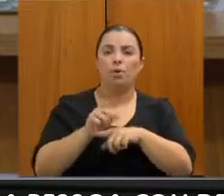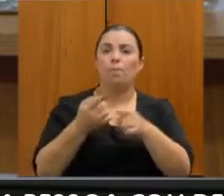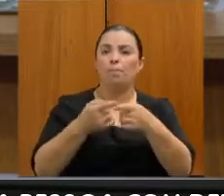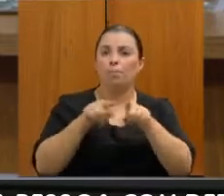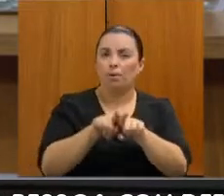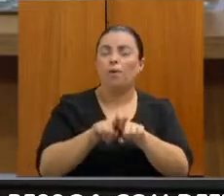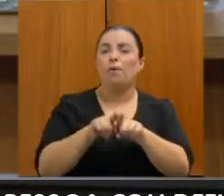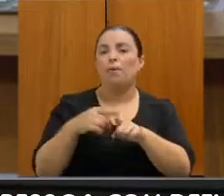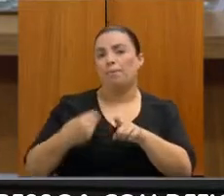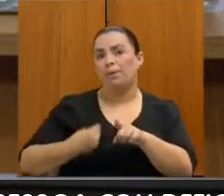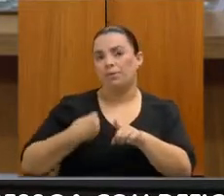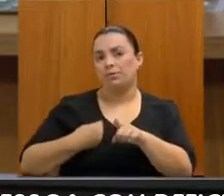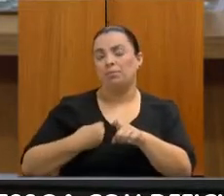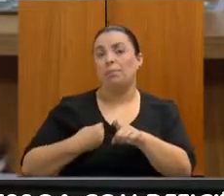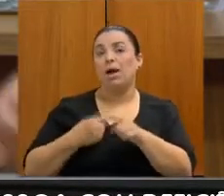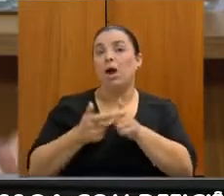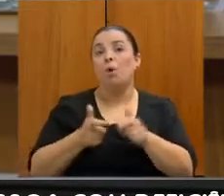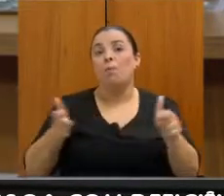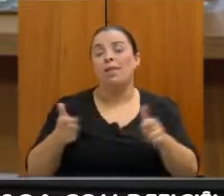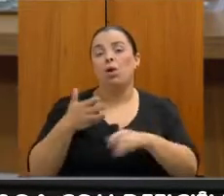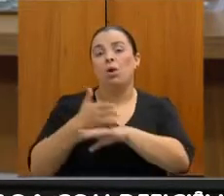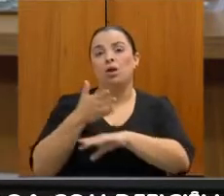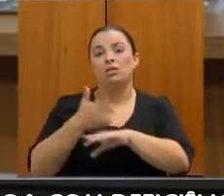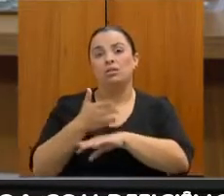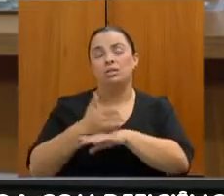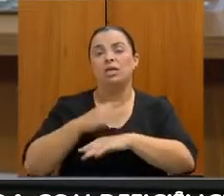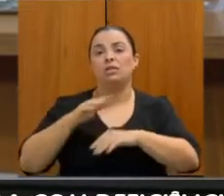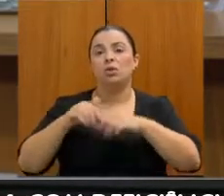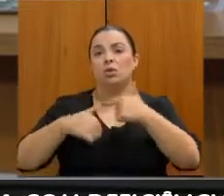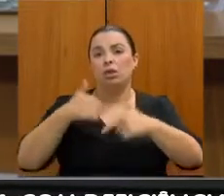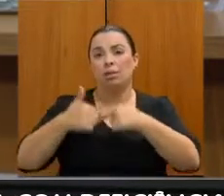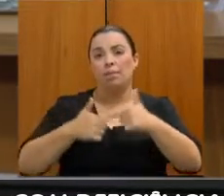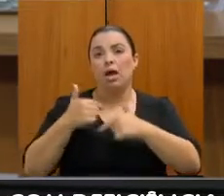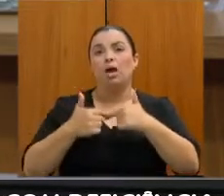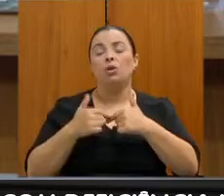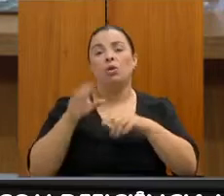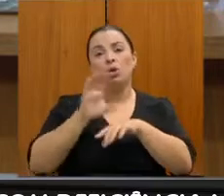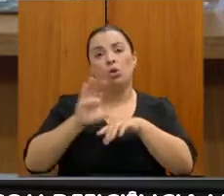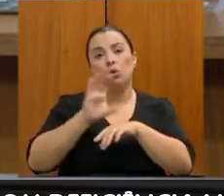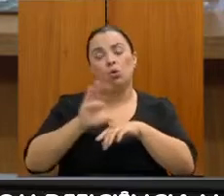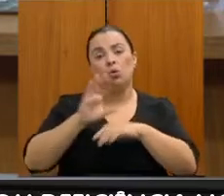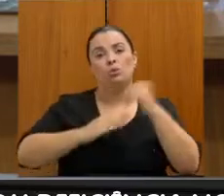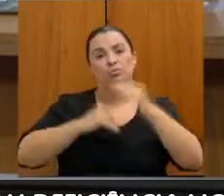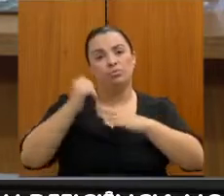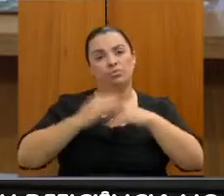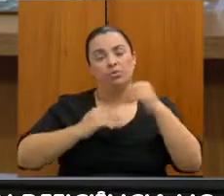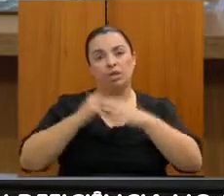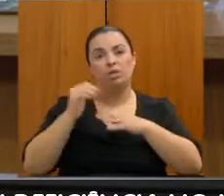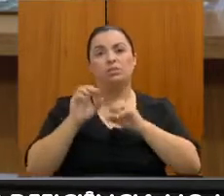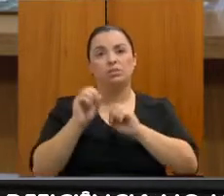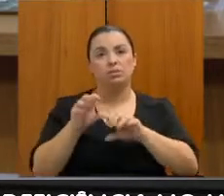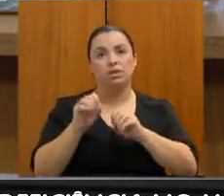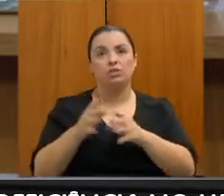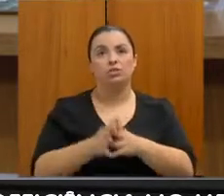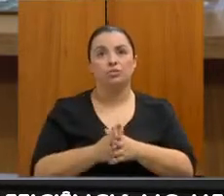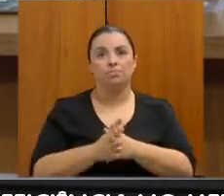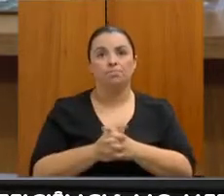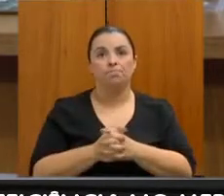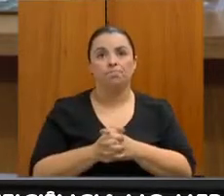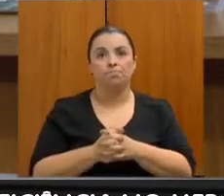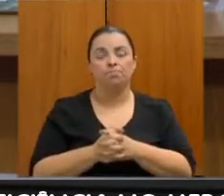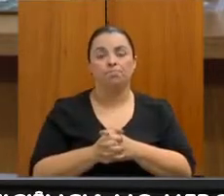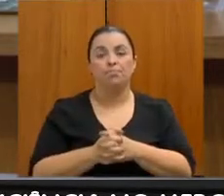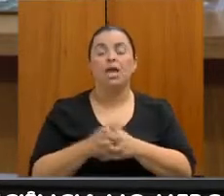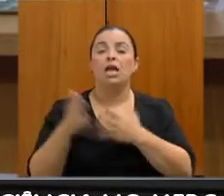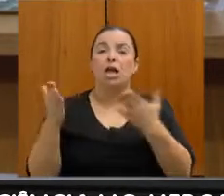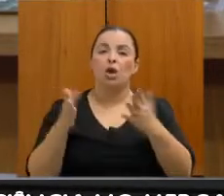acessar cursos de educação profissional. Também a gente fez com ampla divulgação. Pode passar. Agora a gente traz, só